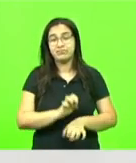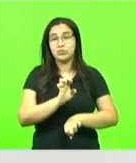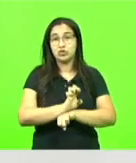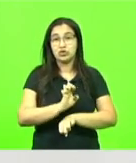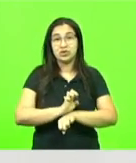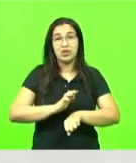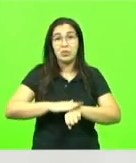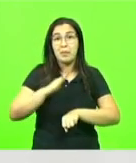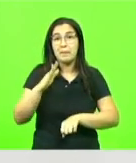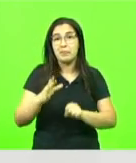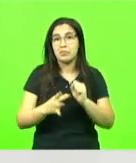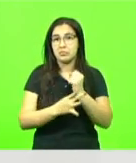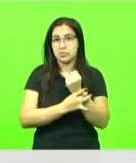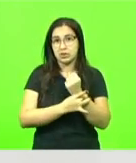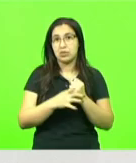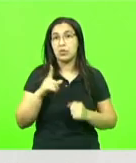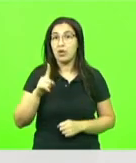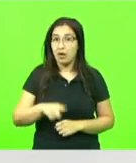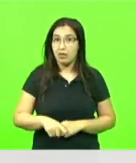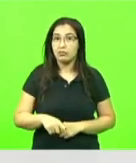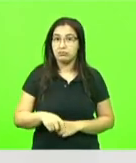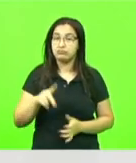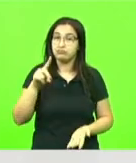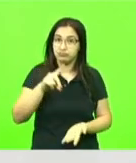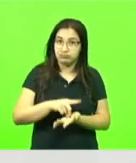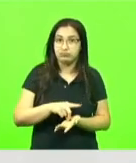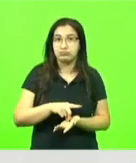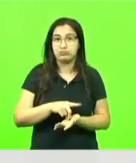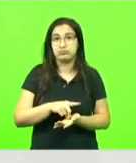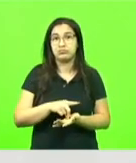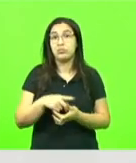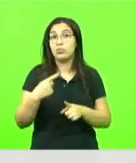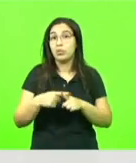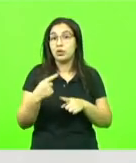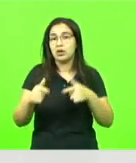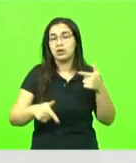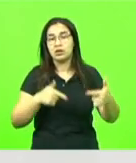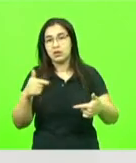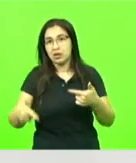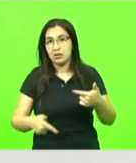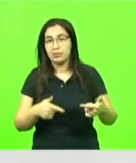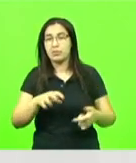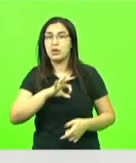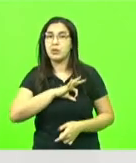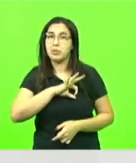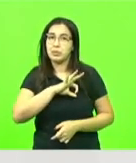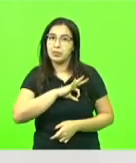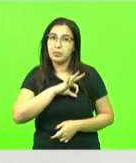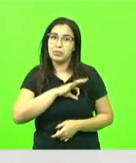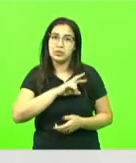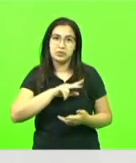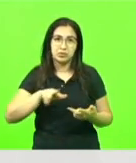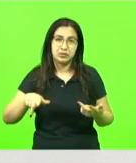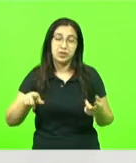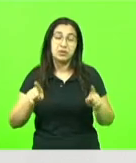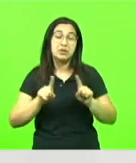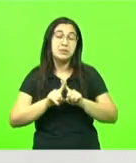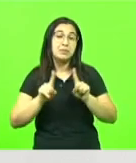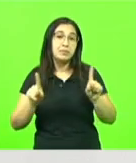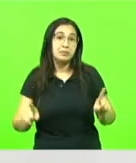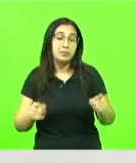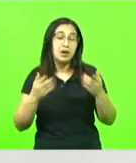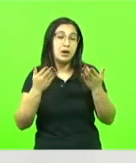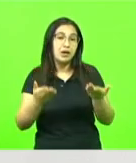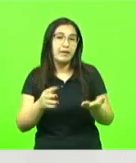seguro, sim, reafirmo, não só pelo trabalho das nossas nobres polícias civil e militar, mas também pela forma ordeira que o cidadão